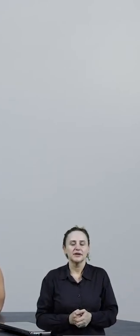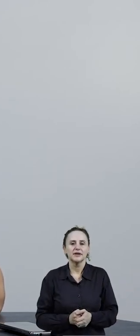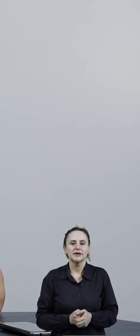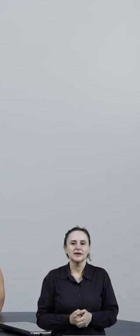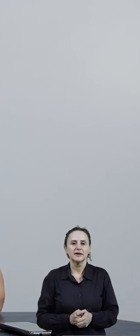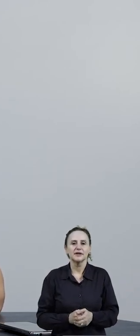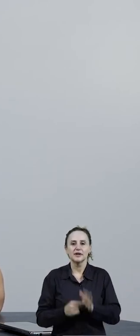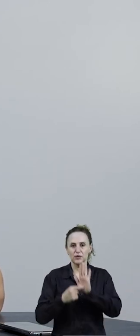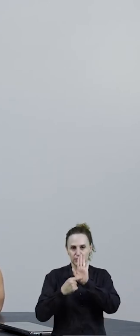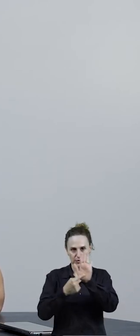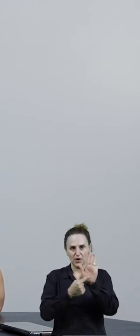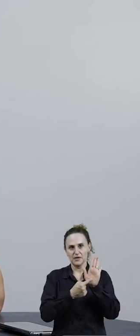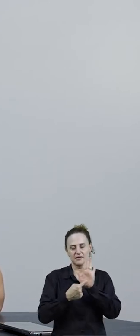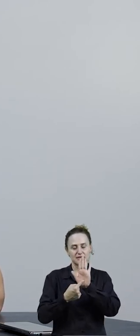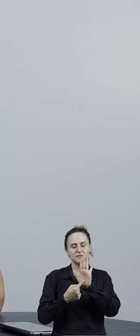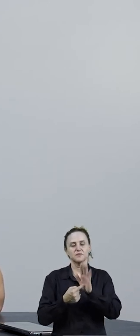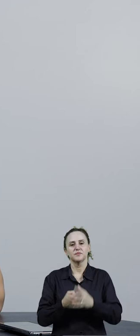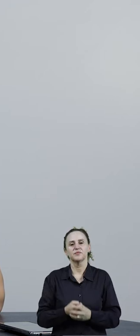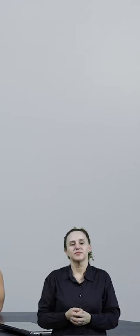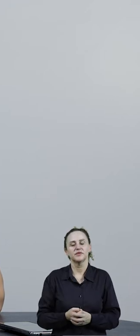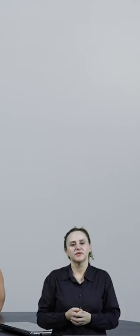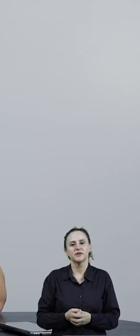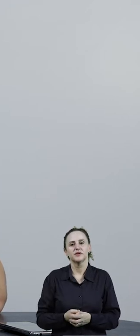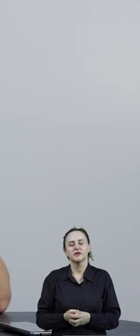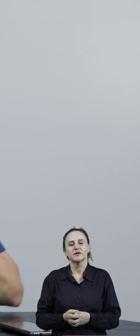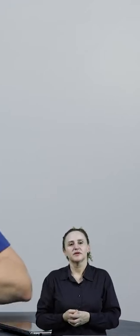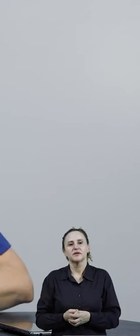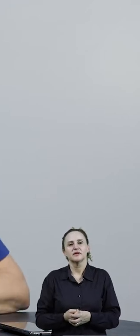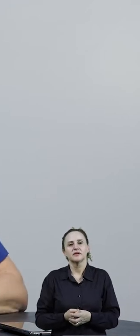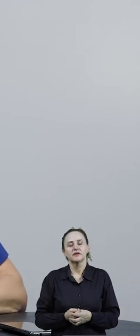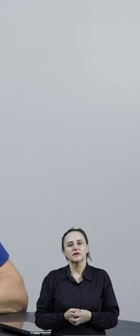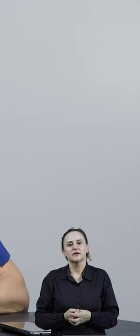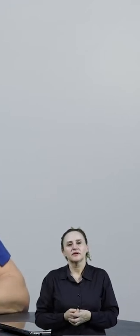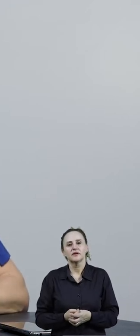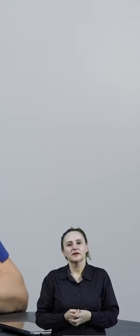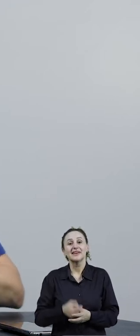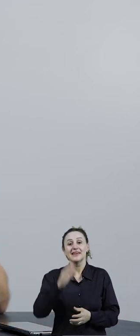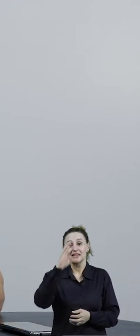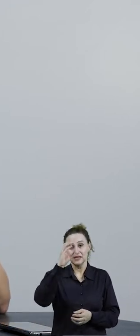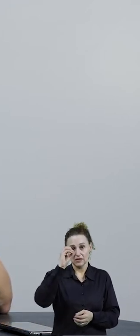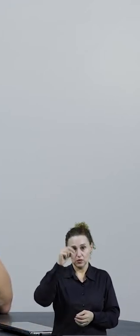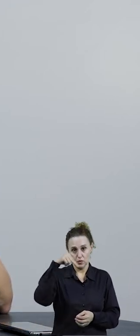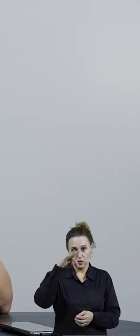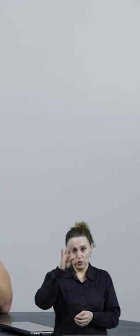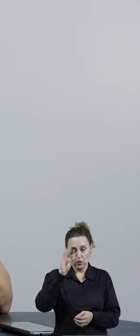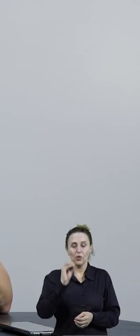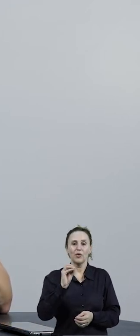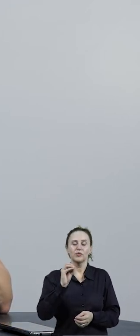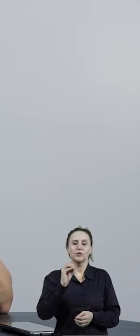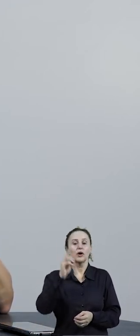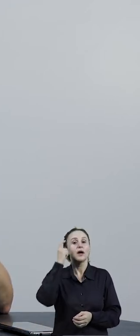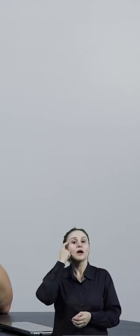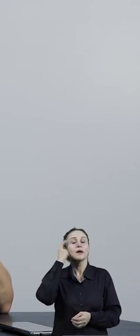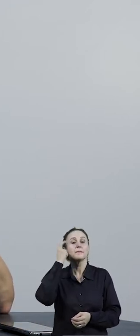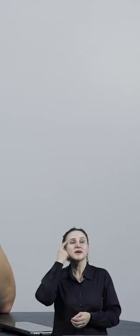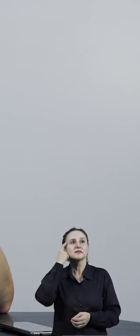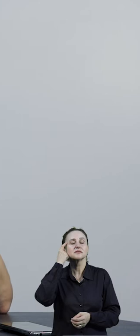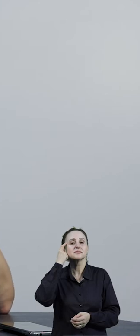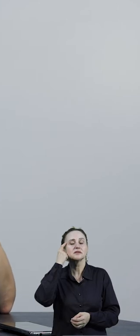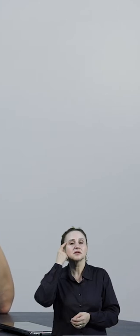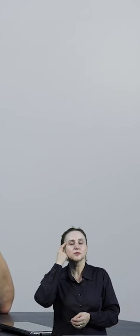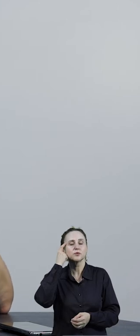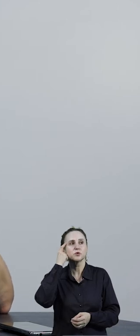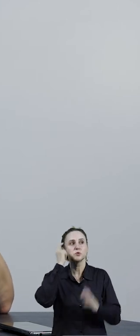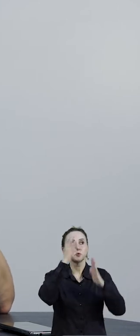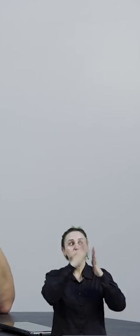passar que eu disponibilizo pra vocês. Então, vocês vão fazer o quê? Esse conto, então, é meio pensando num